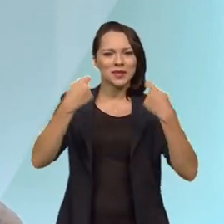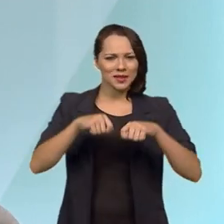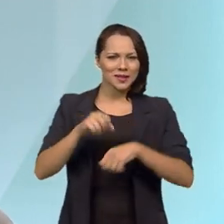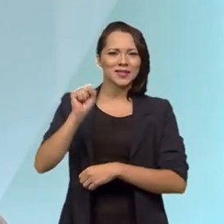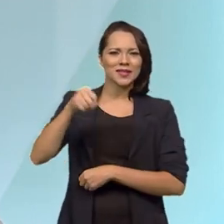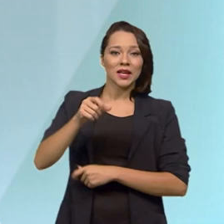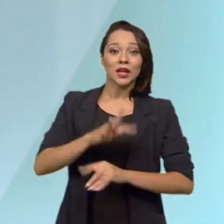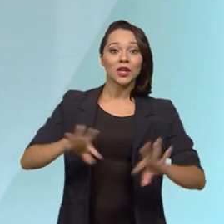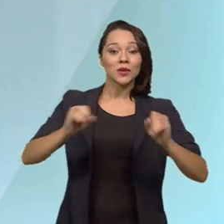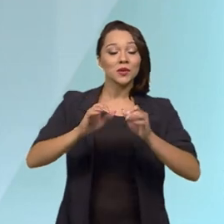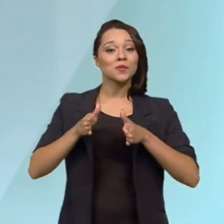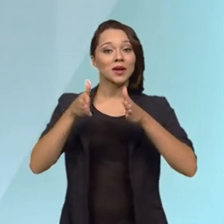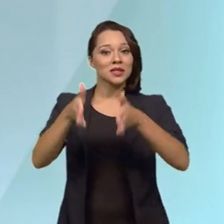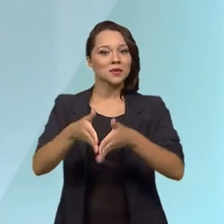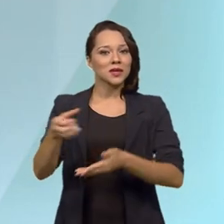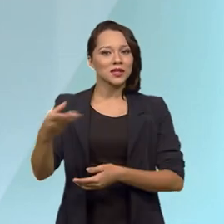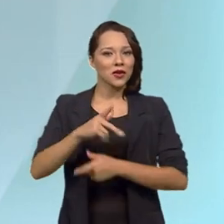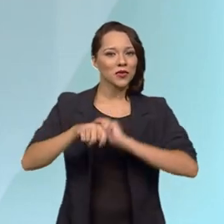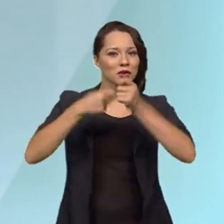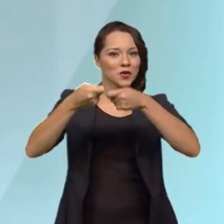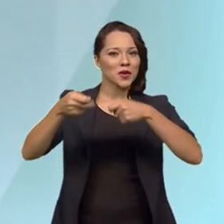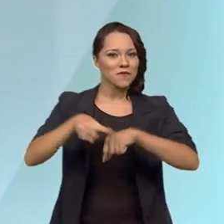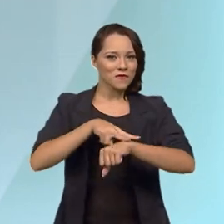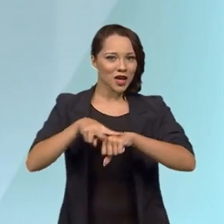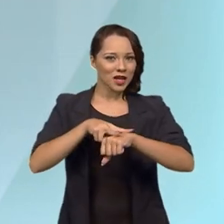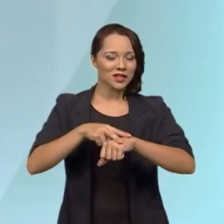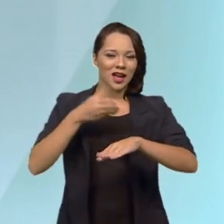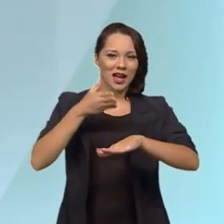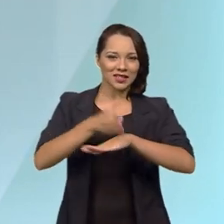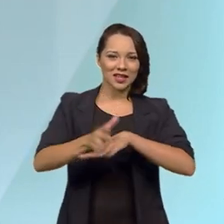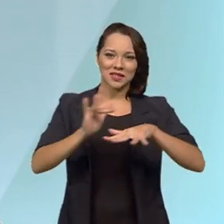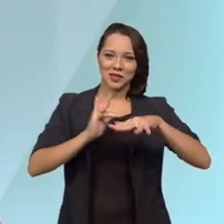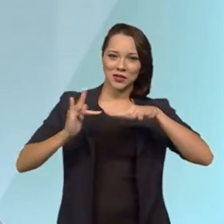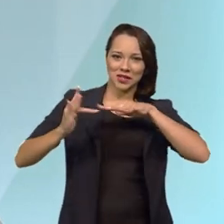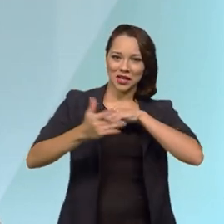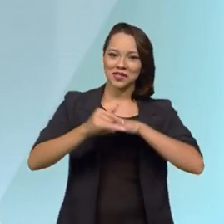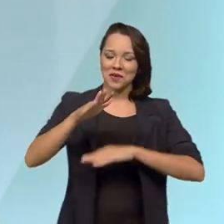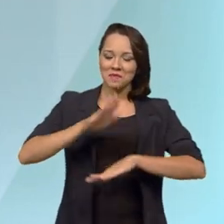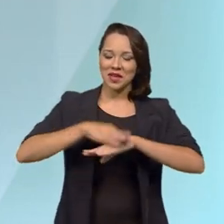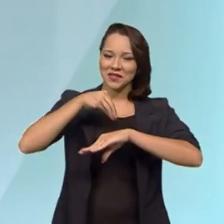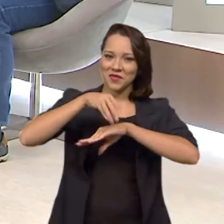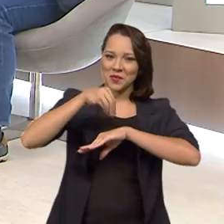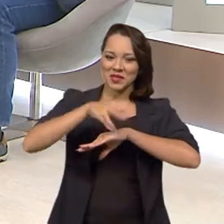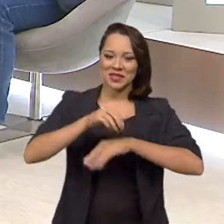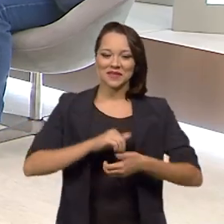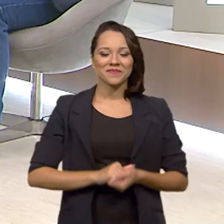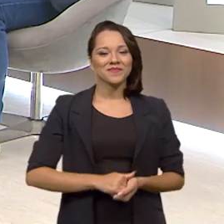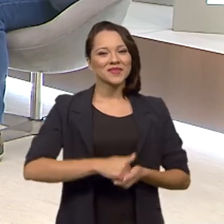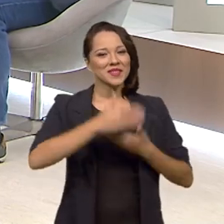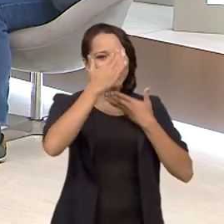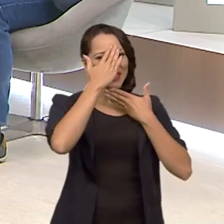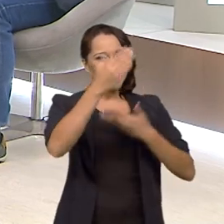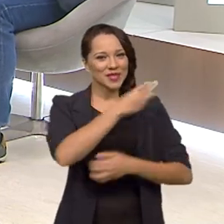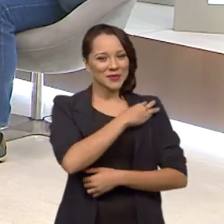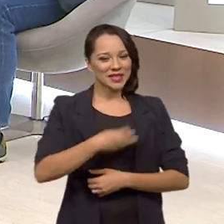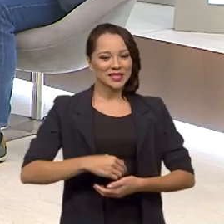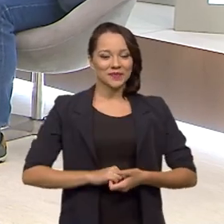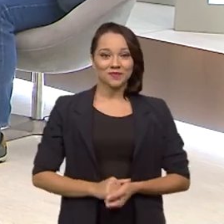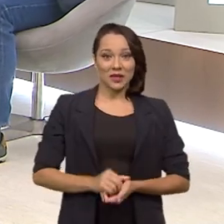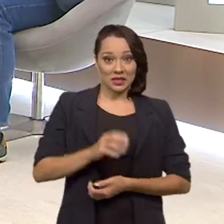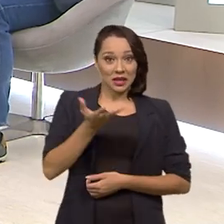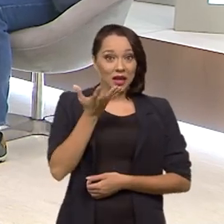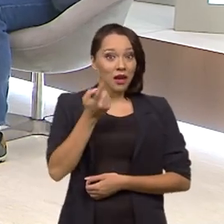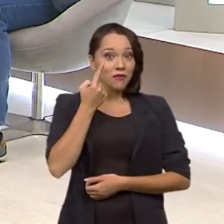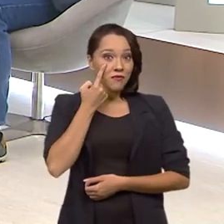sim, que todos participem dessa nova economia verde. Acesse nossas redes e você terá mais informações. Muito obrigada, ministro. Se você